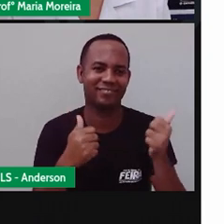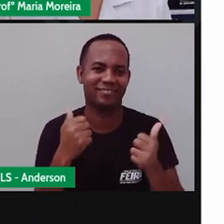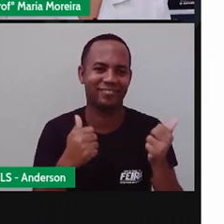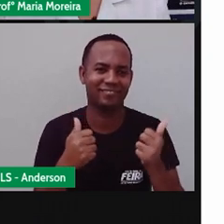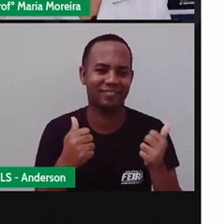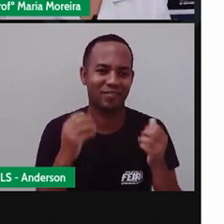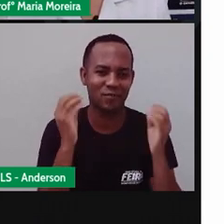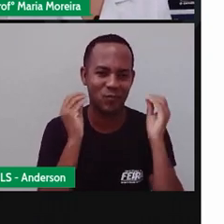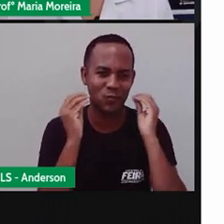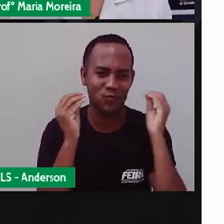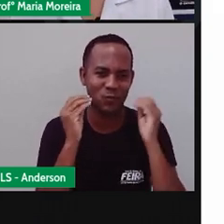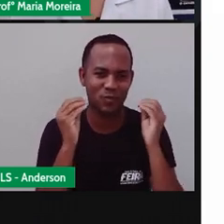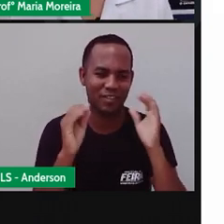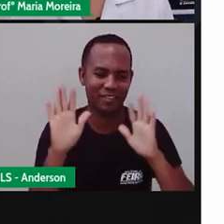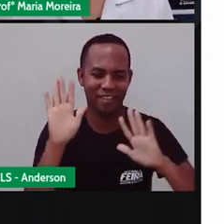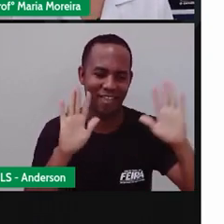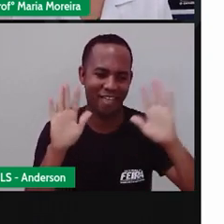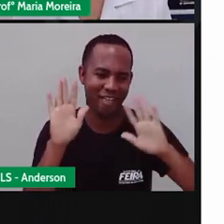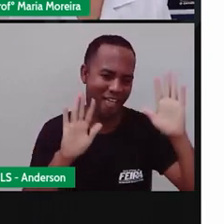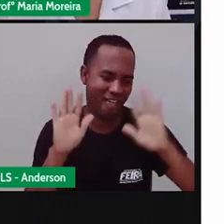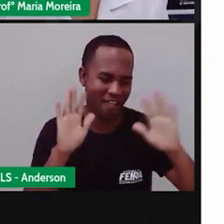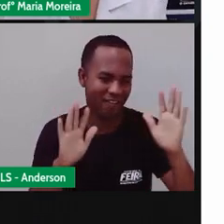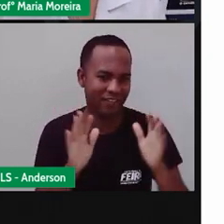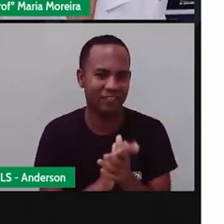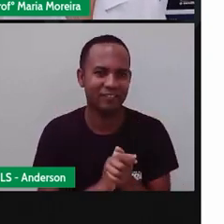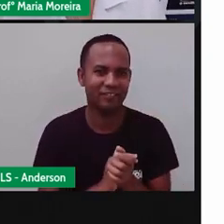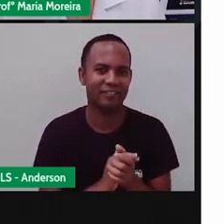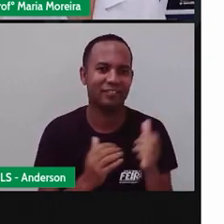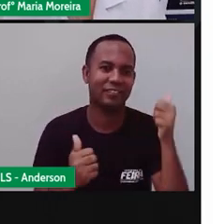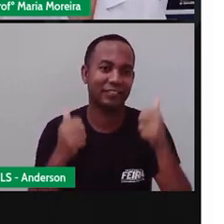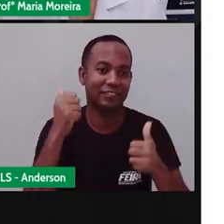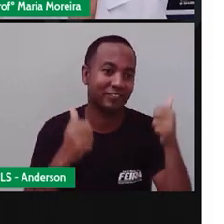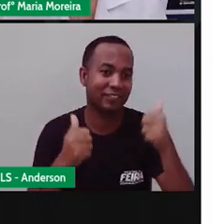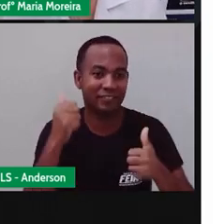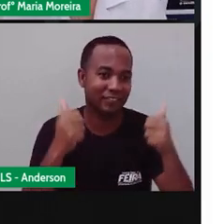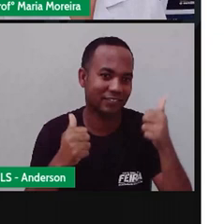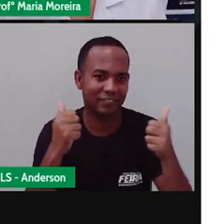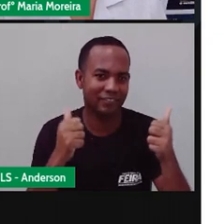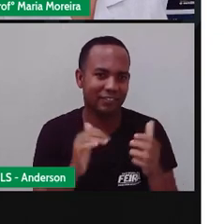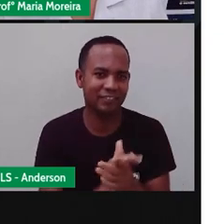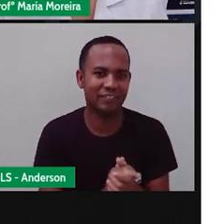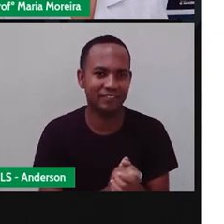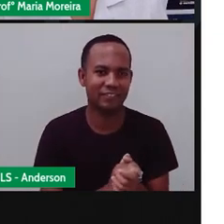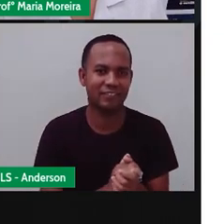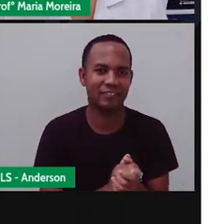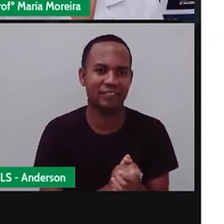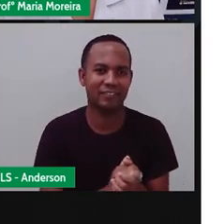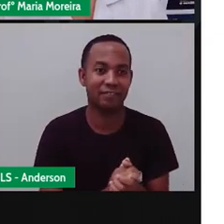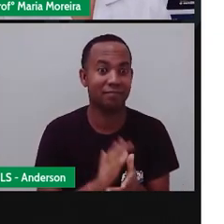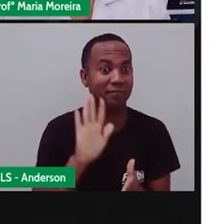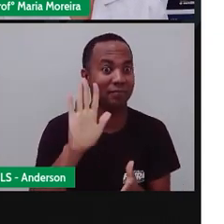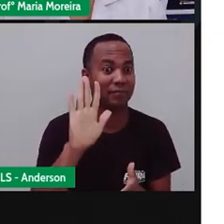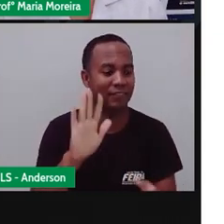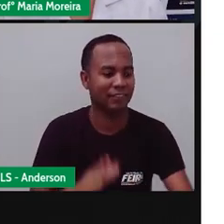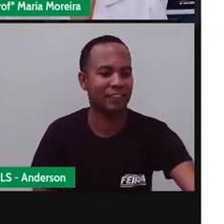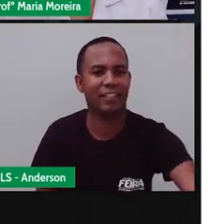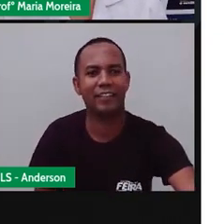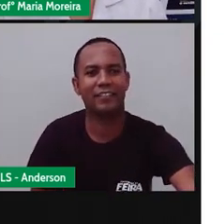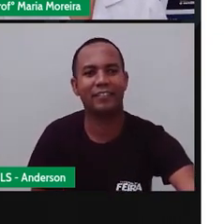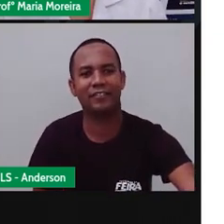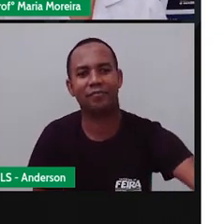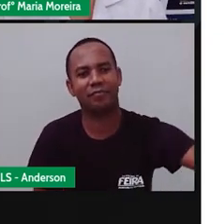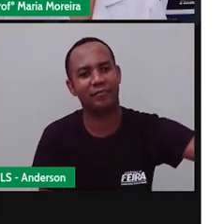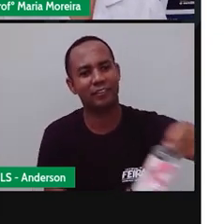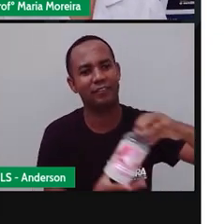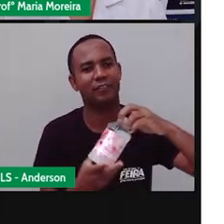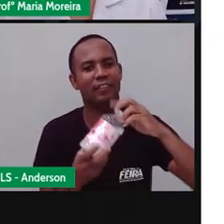Anderson e até a nossa próxima aula. Um beijo. Mas, vamos para o